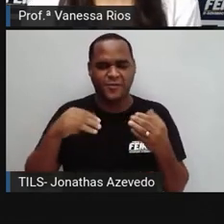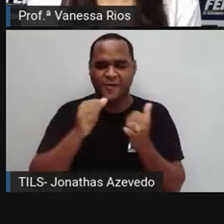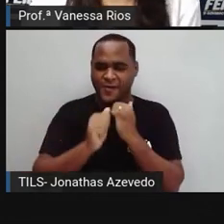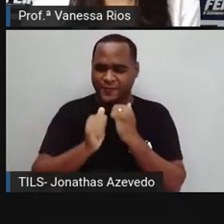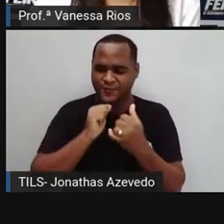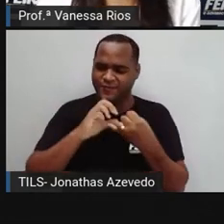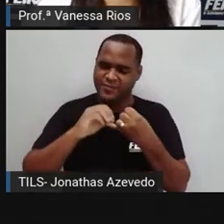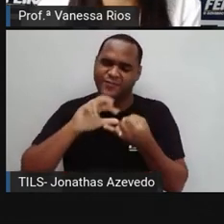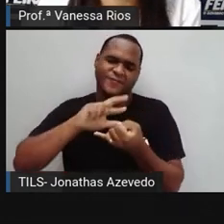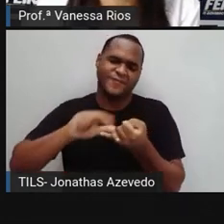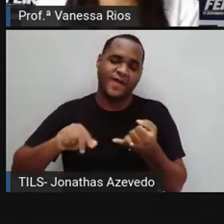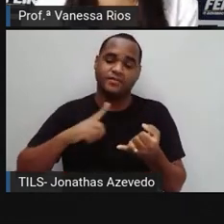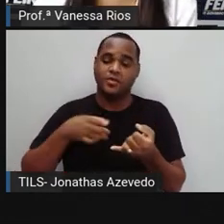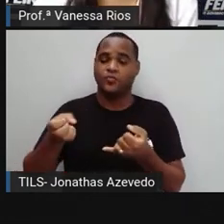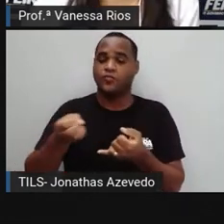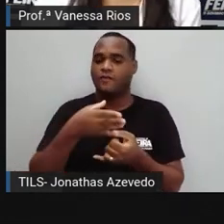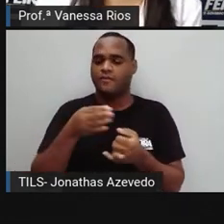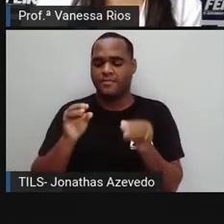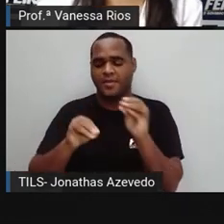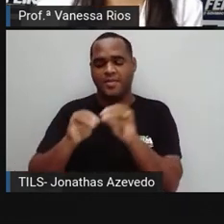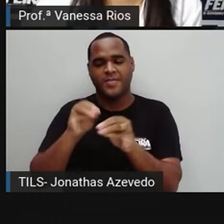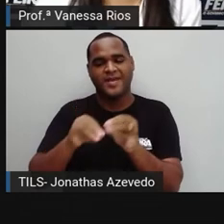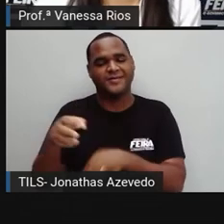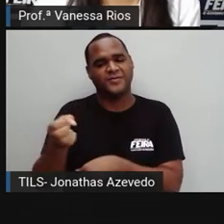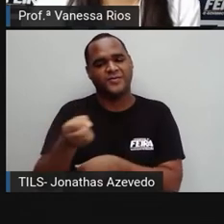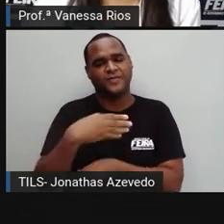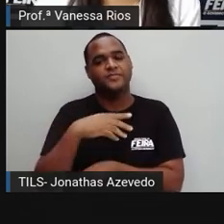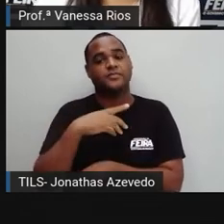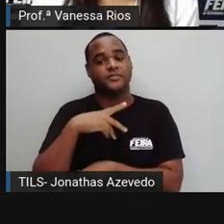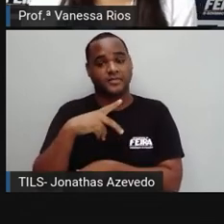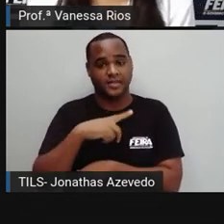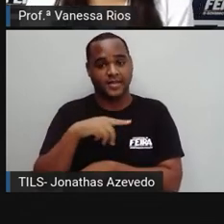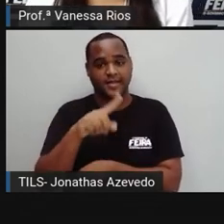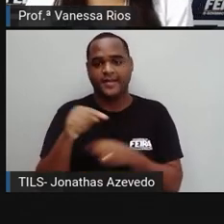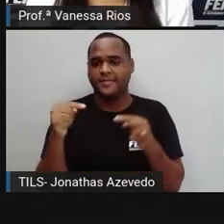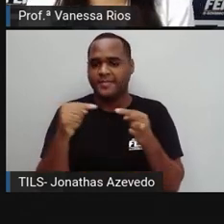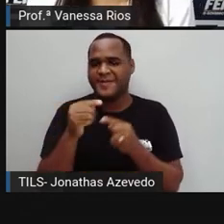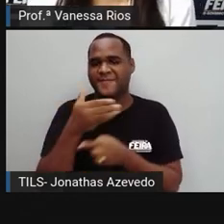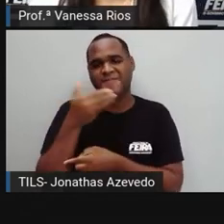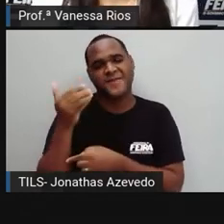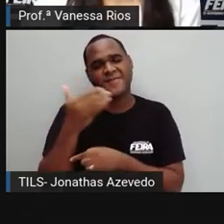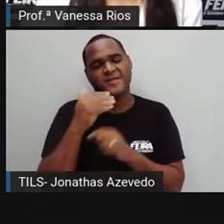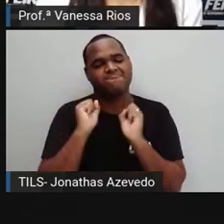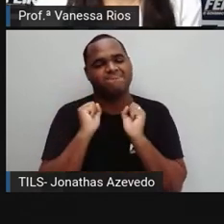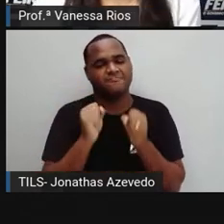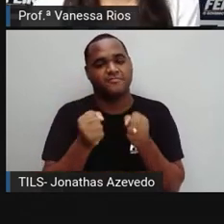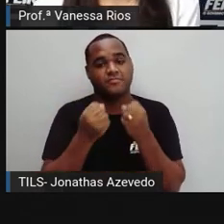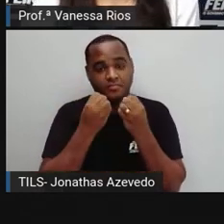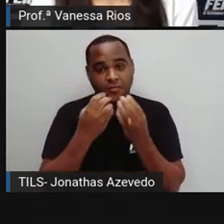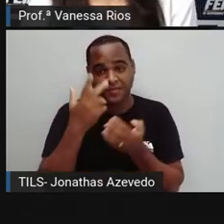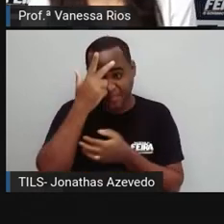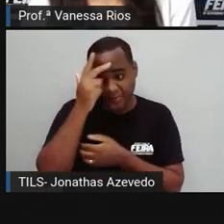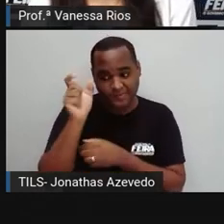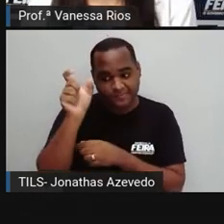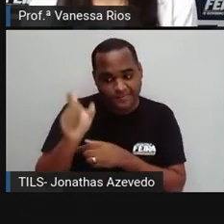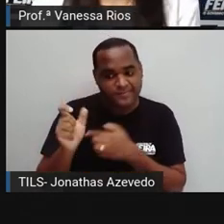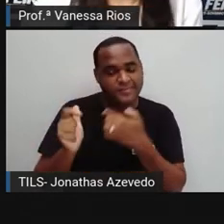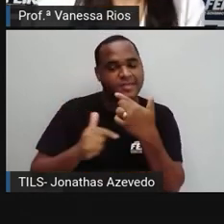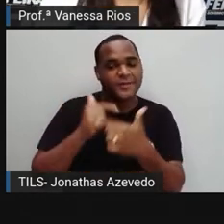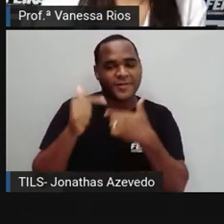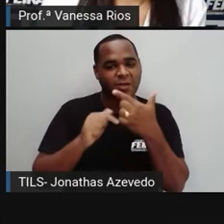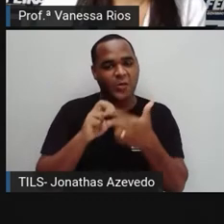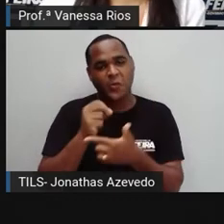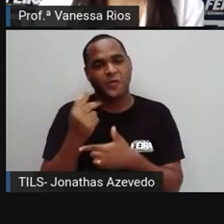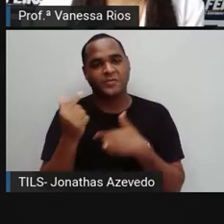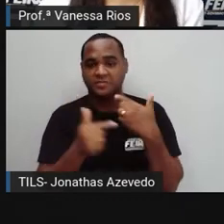preenchidos com novidades para que o serviço melhore e a pessoa que trabalha com isso ou que